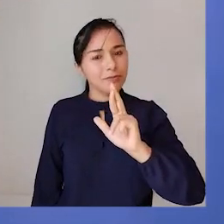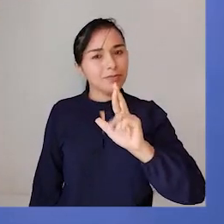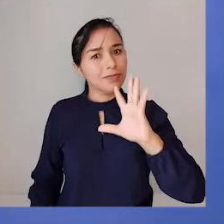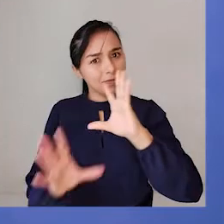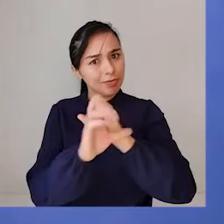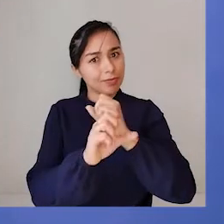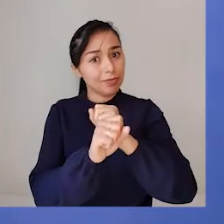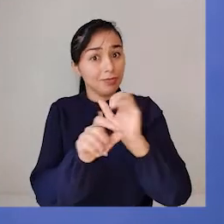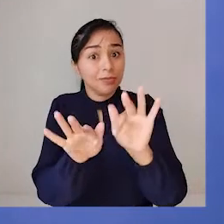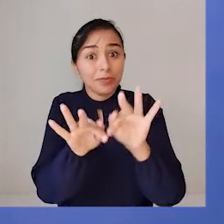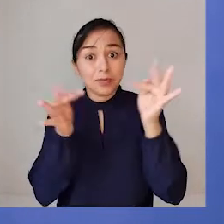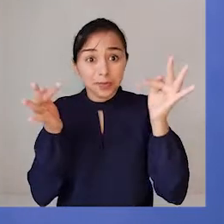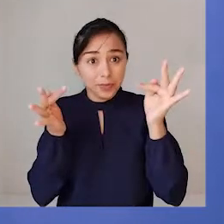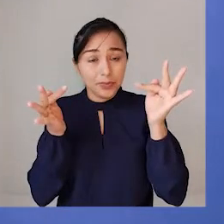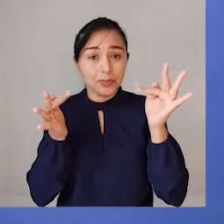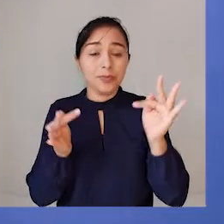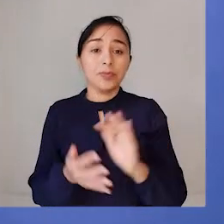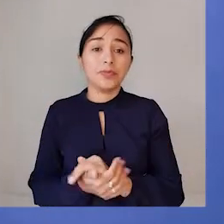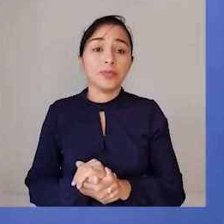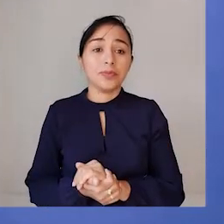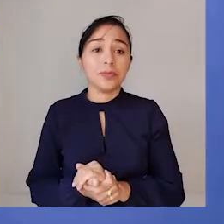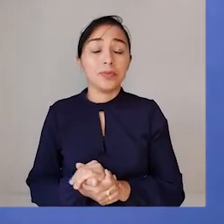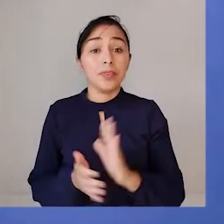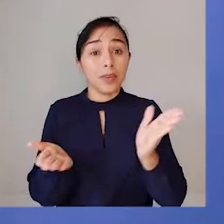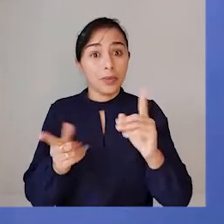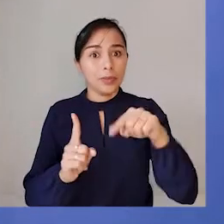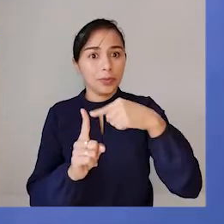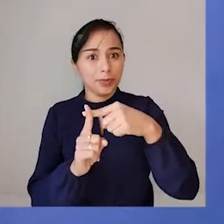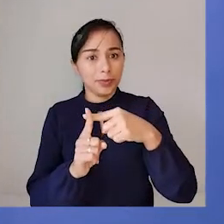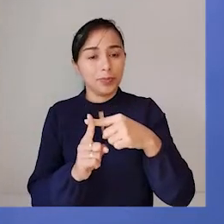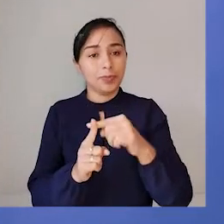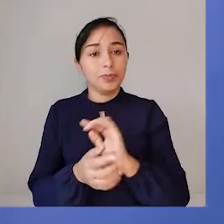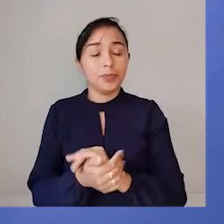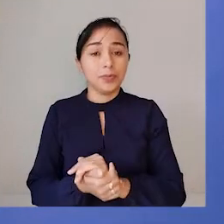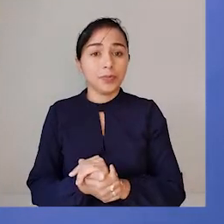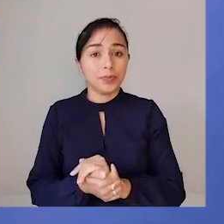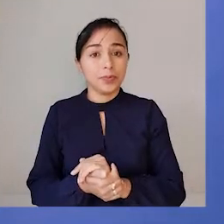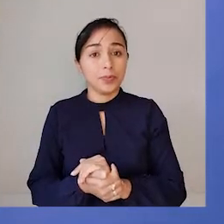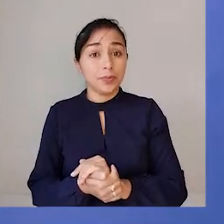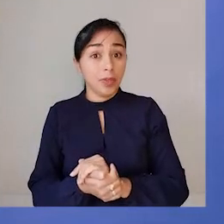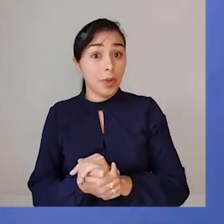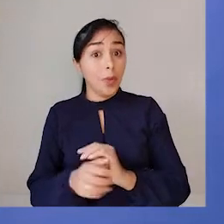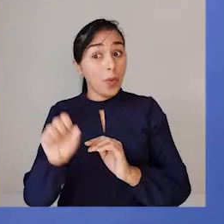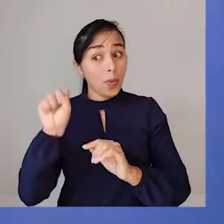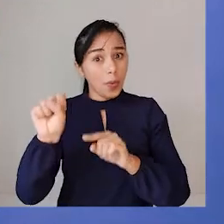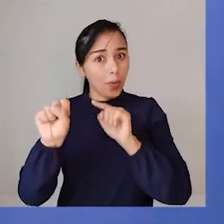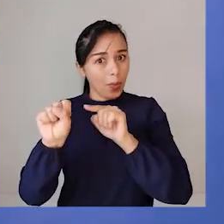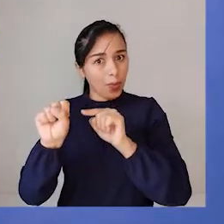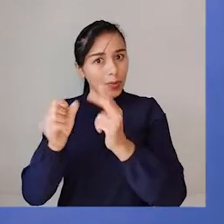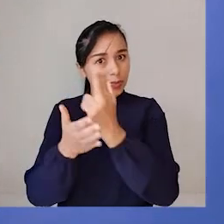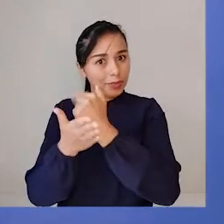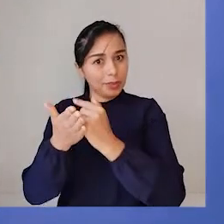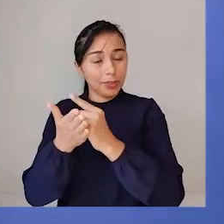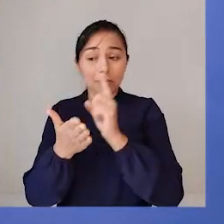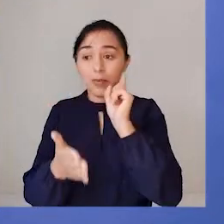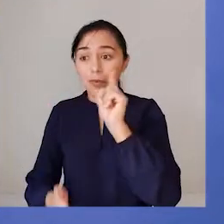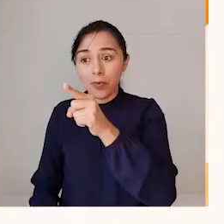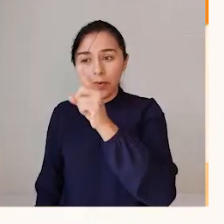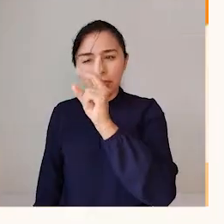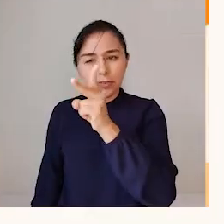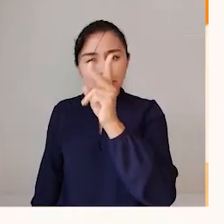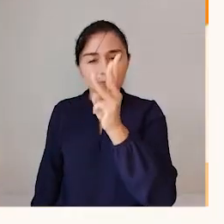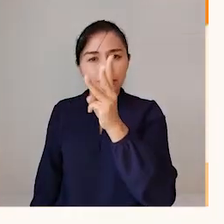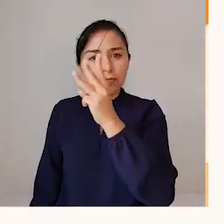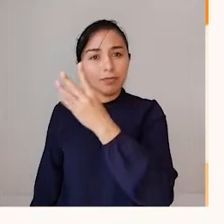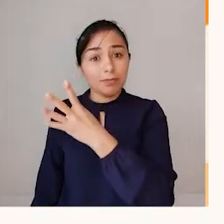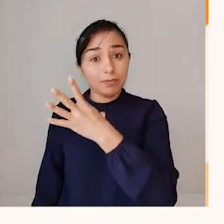vez, bastante simples. Vamos fazer essa somatória, então. Ele já tinha oito figurinhas. Vamos verificar se é isso